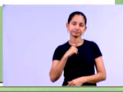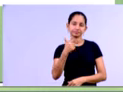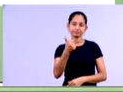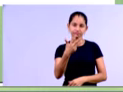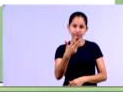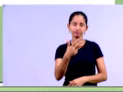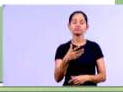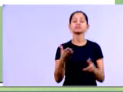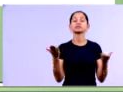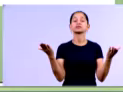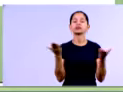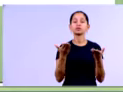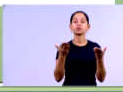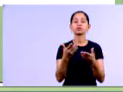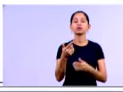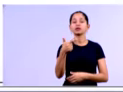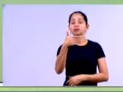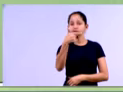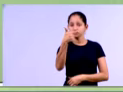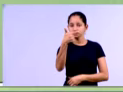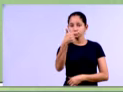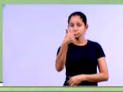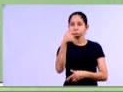Vamos verificar aí a nossa segunda questão.